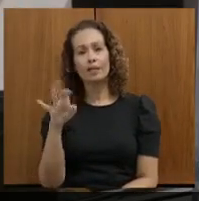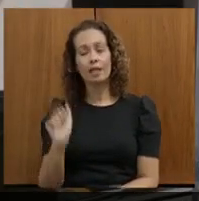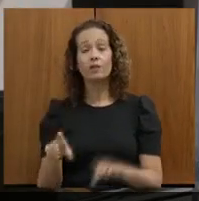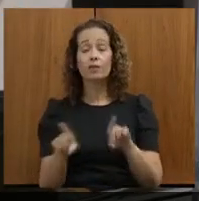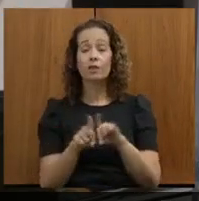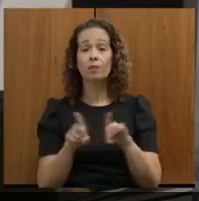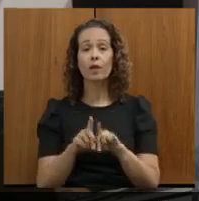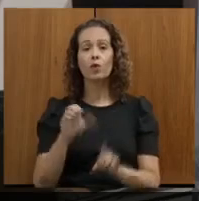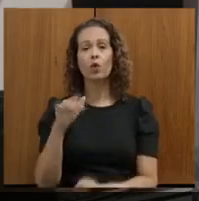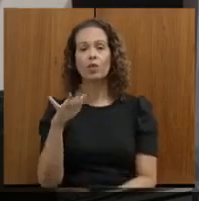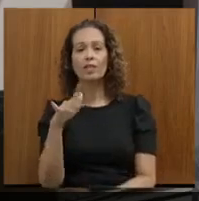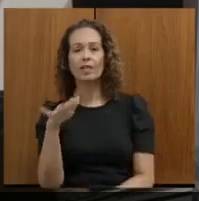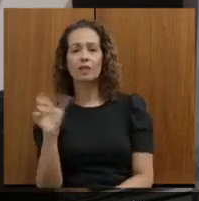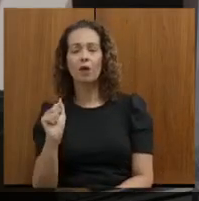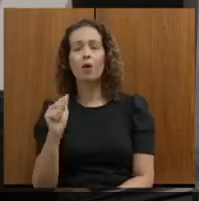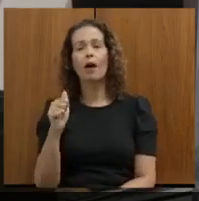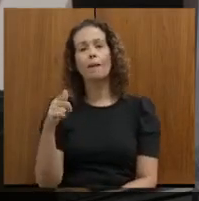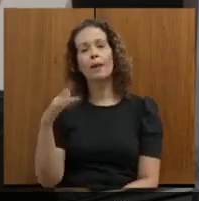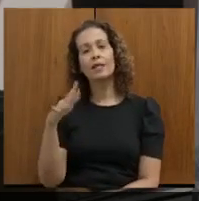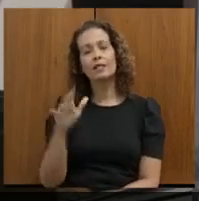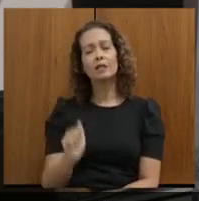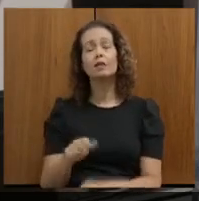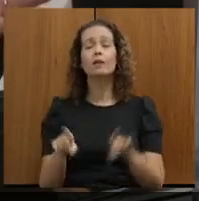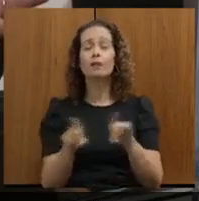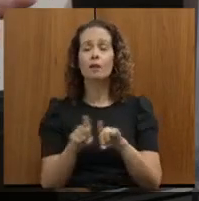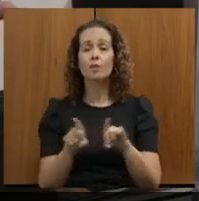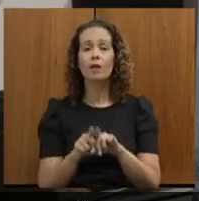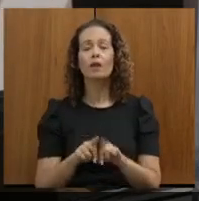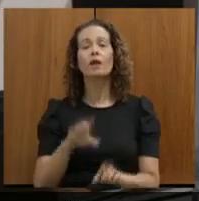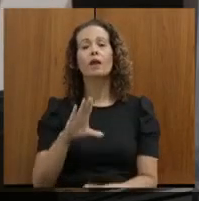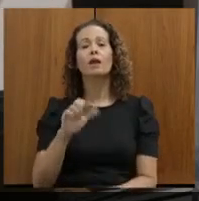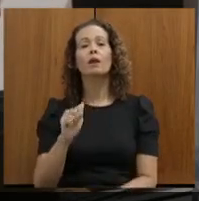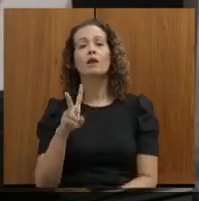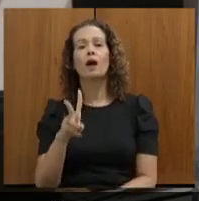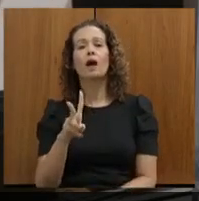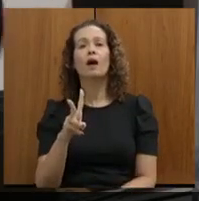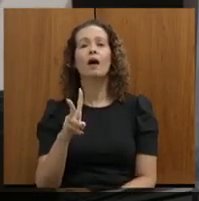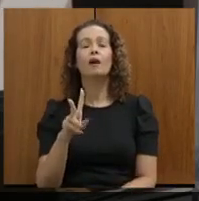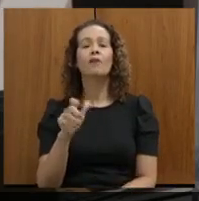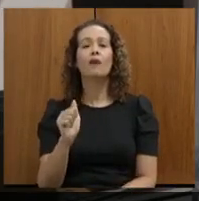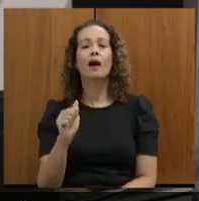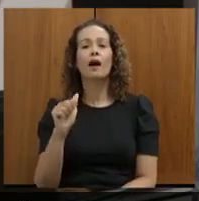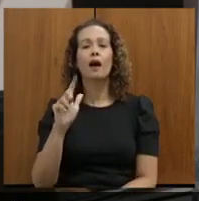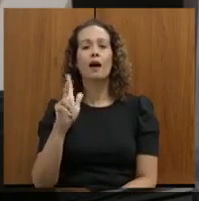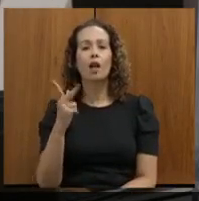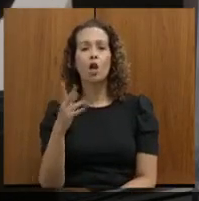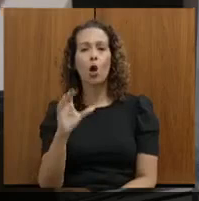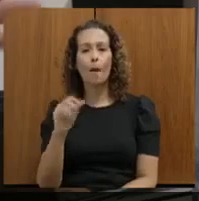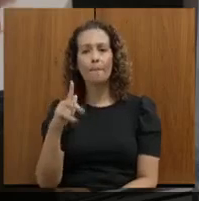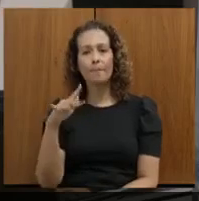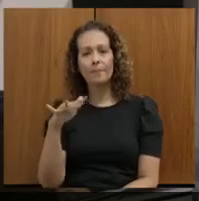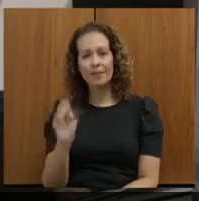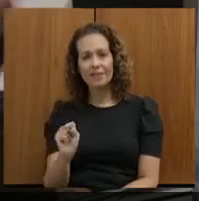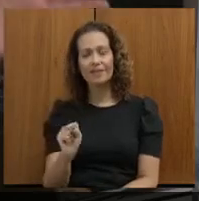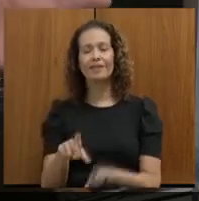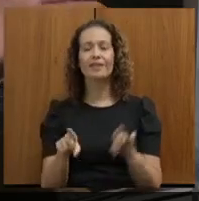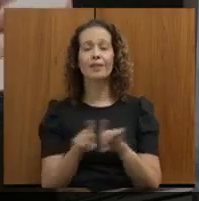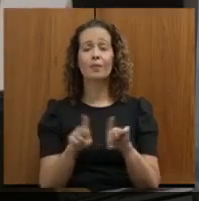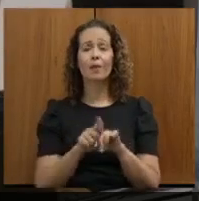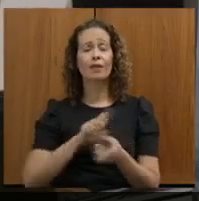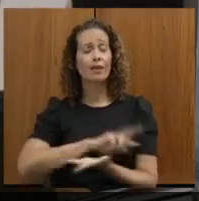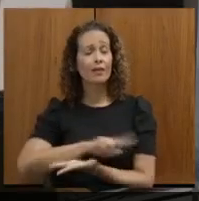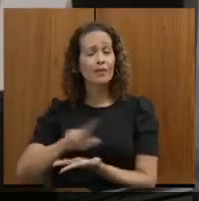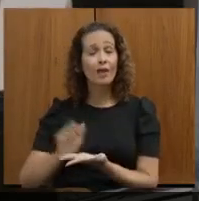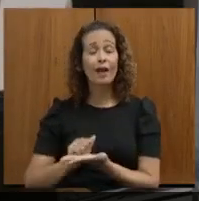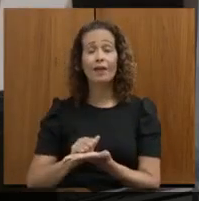Temos também Carvalhópolis, Amachado, tantos e tantos eixos que vossa excelência já recebeu os